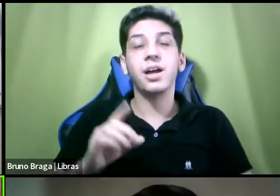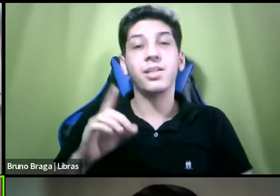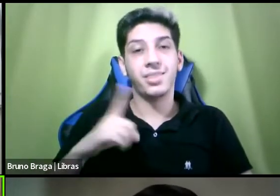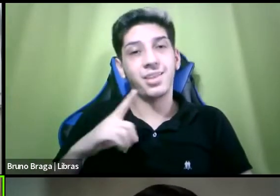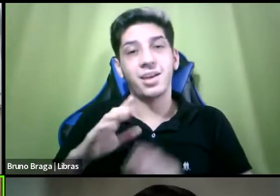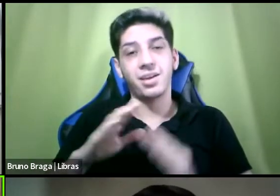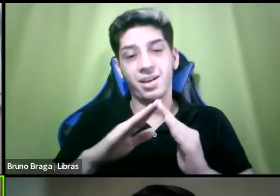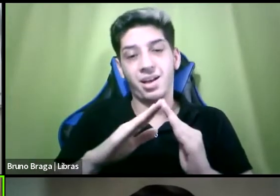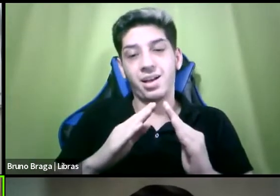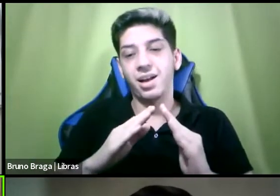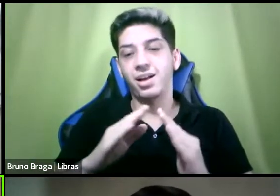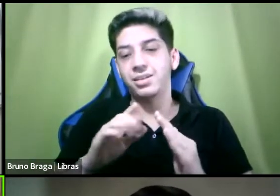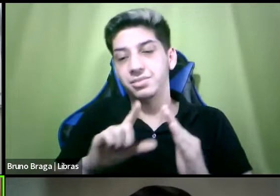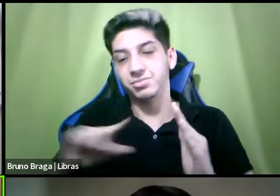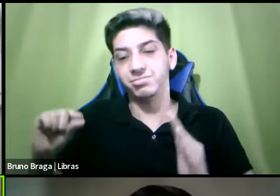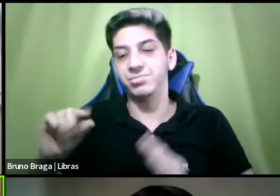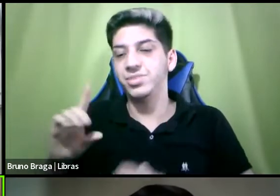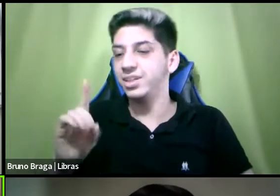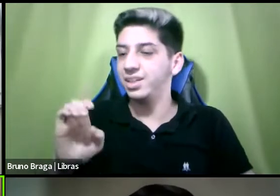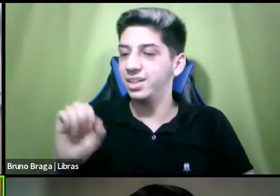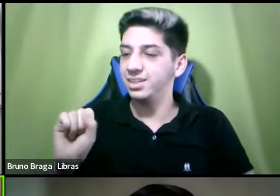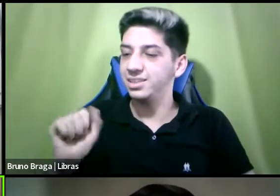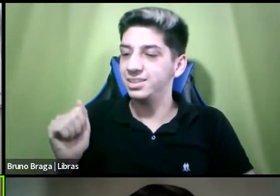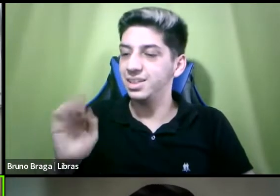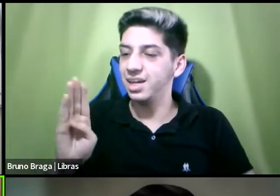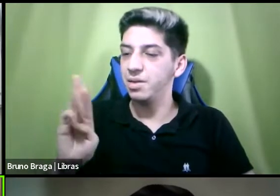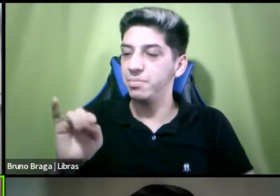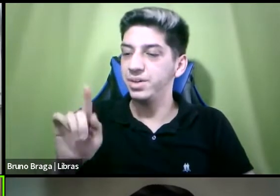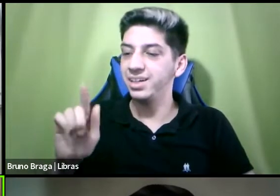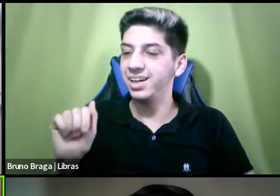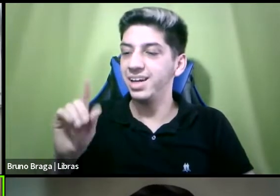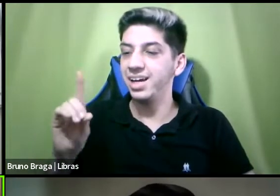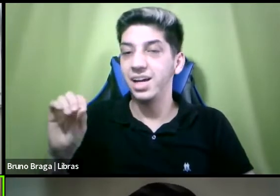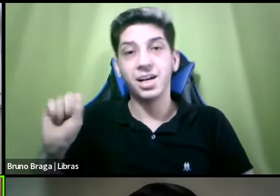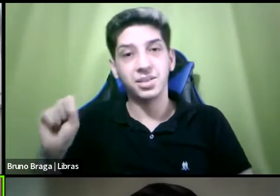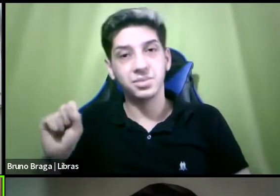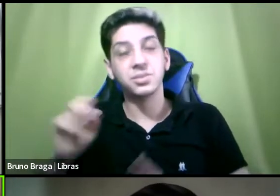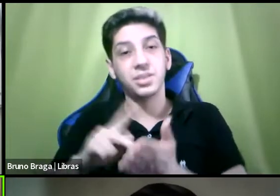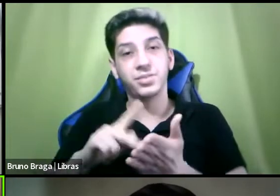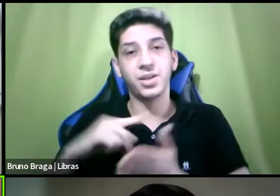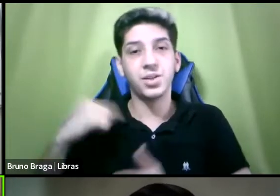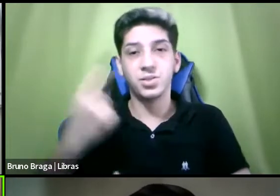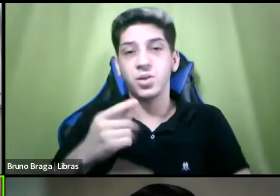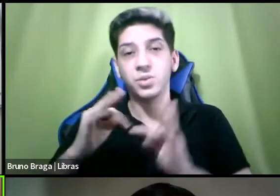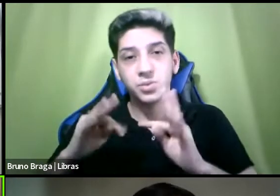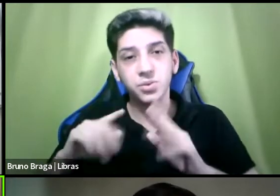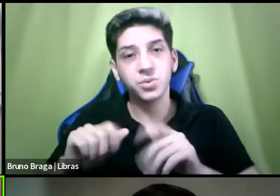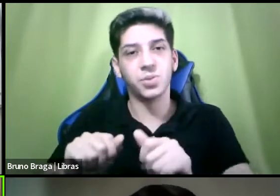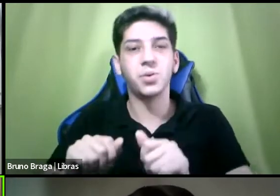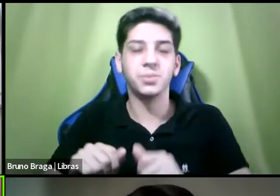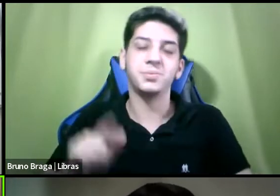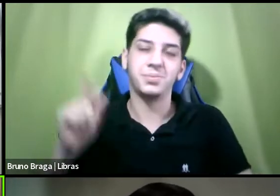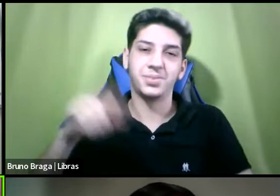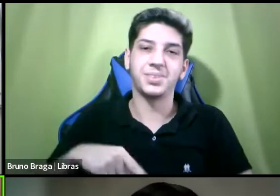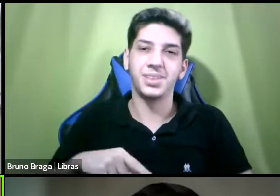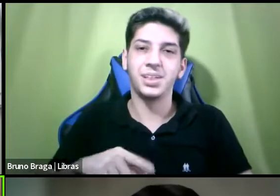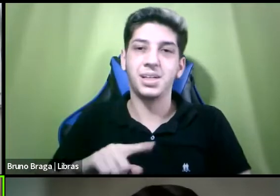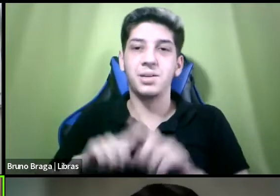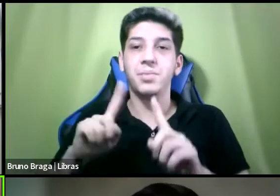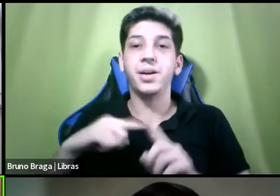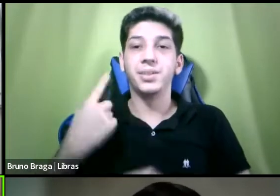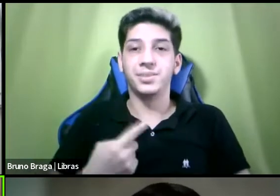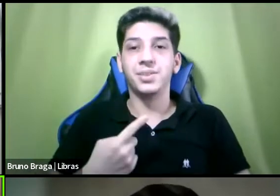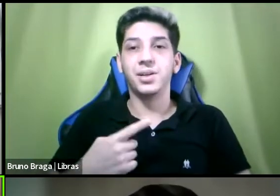e essa é a grande verdade somos todos desabrigados mas estamos